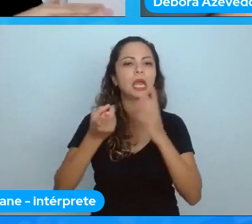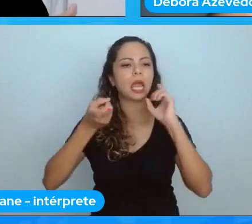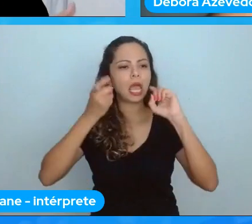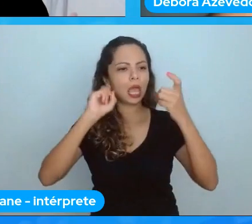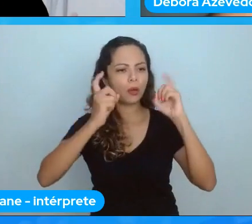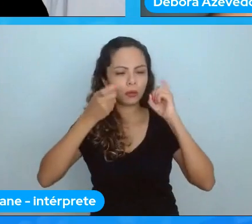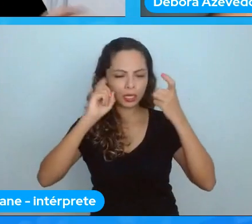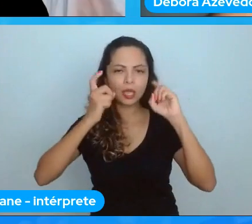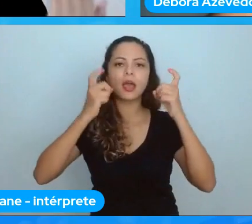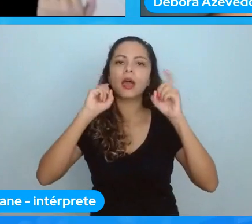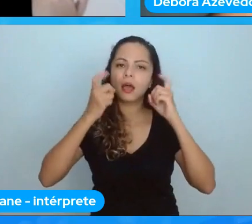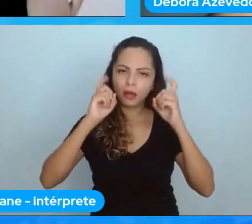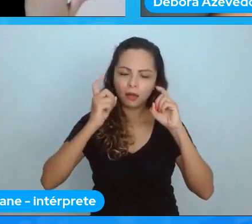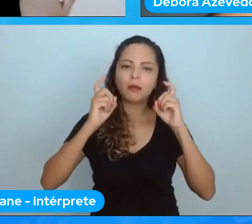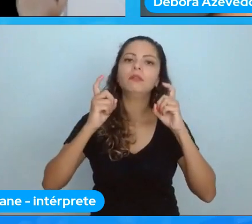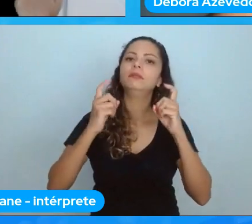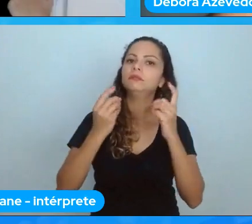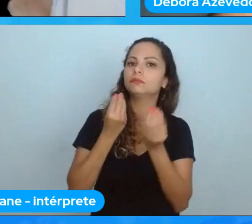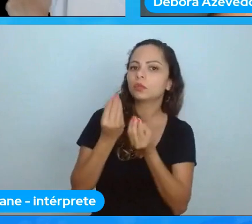decidir cada ponto da comunidade